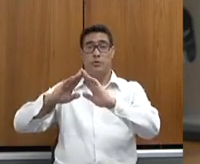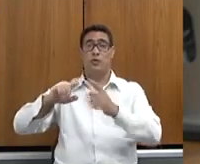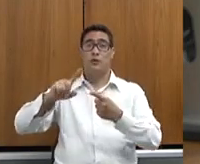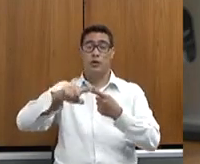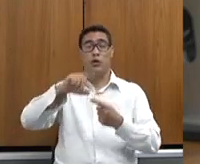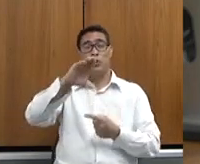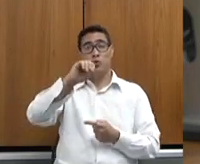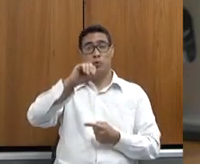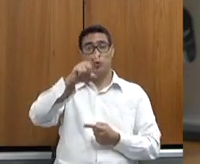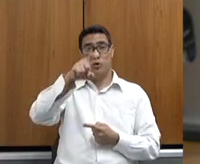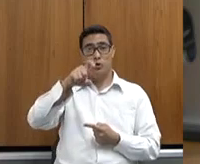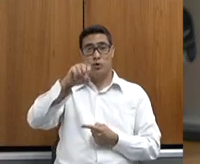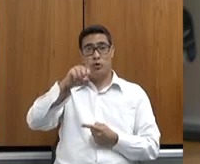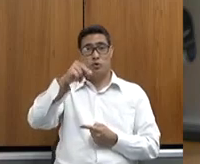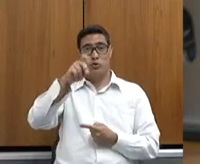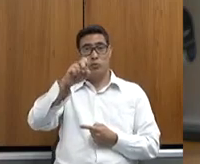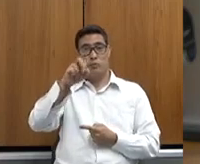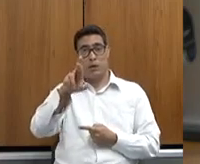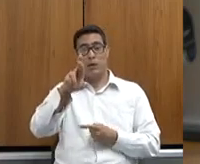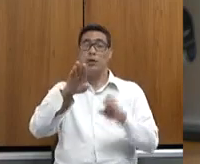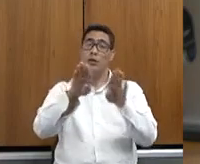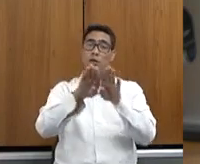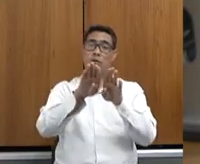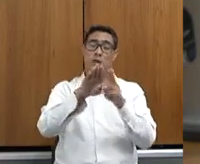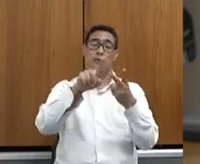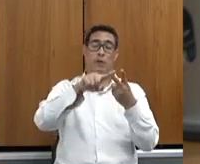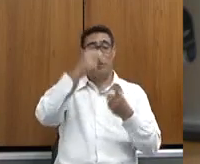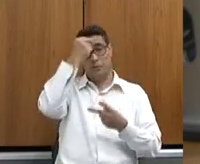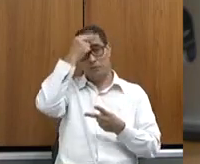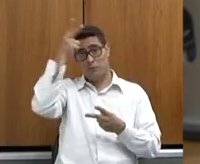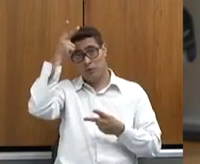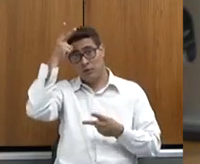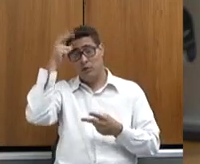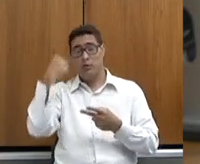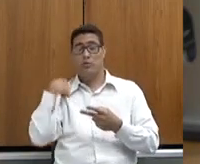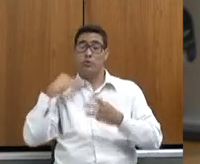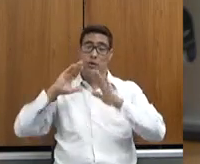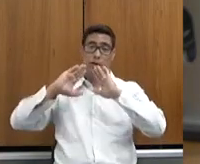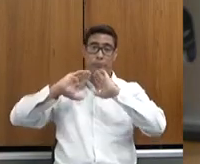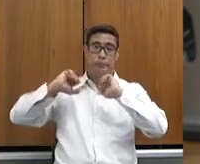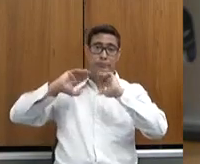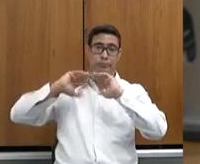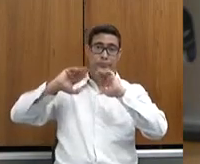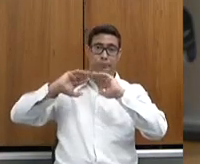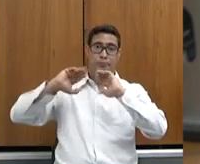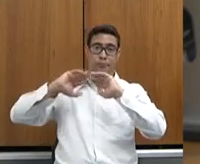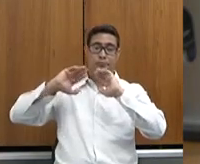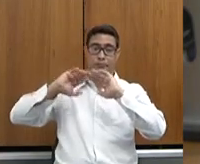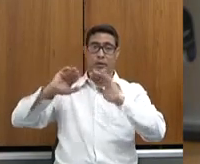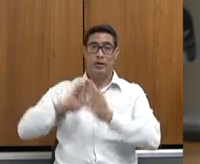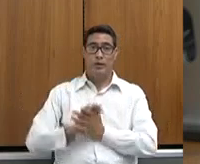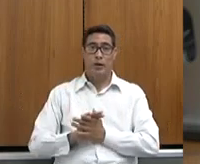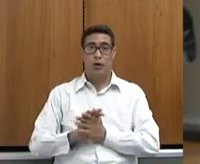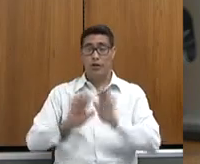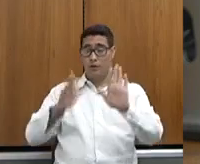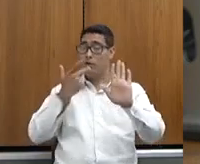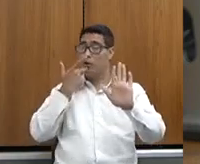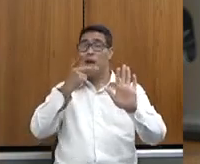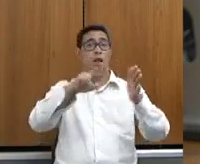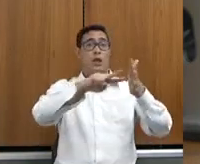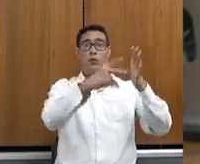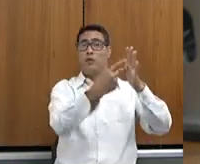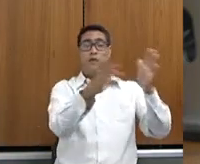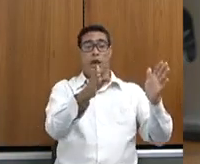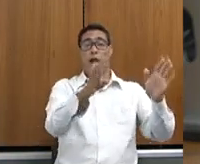pessoal também das prefeituras, através da MOG. Eu disse o seguinte, olha, não significa que está fechando a Emater, está